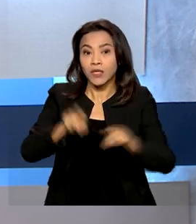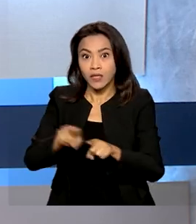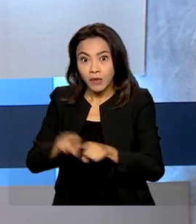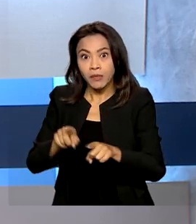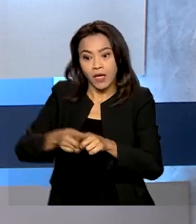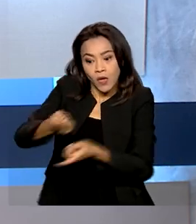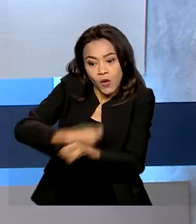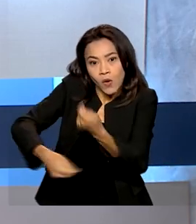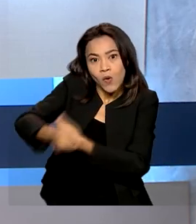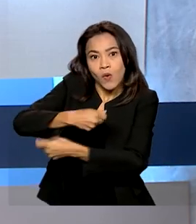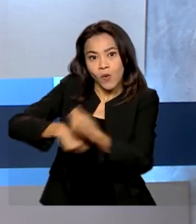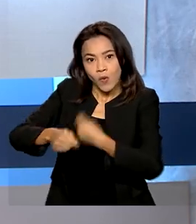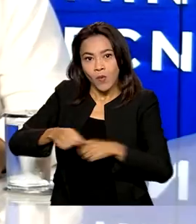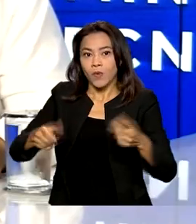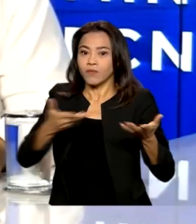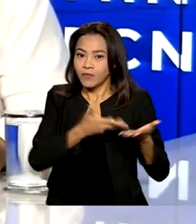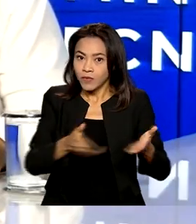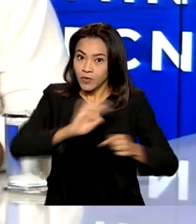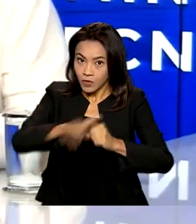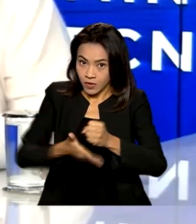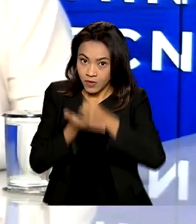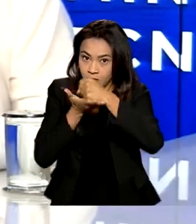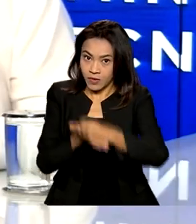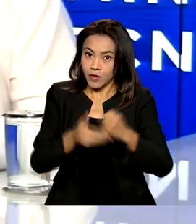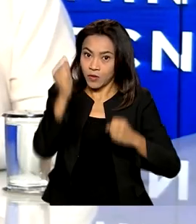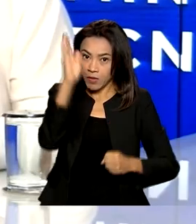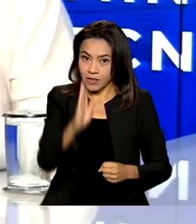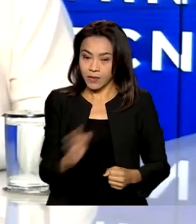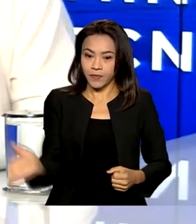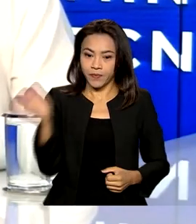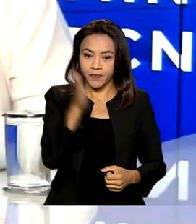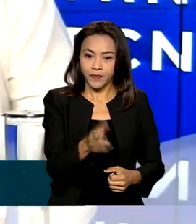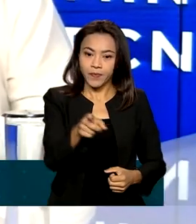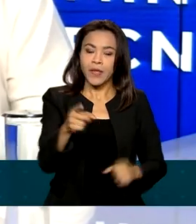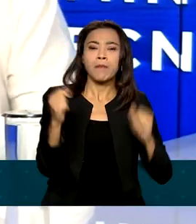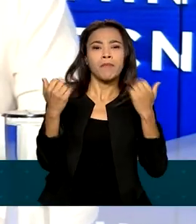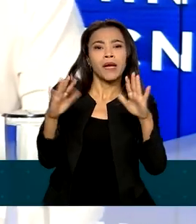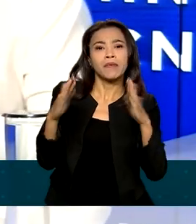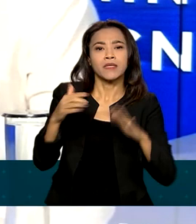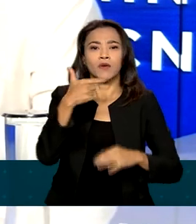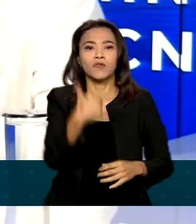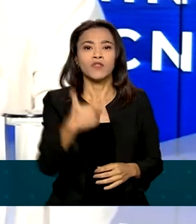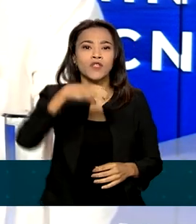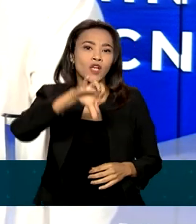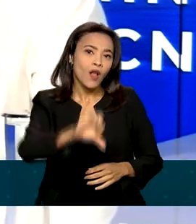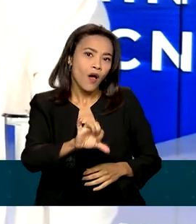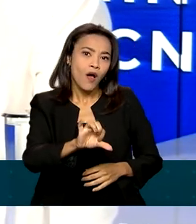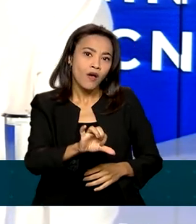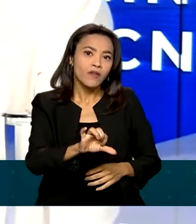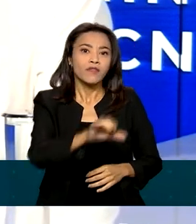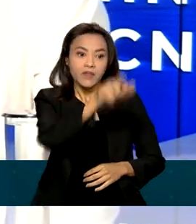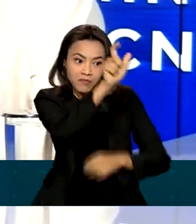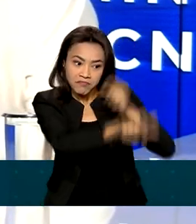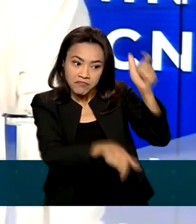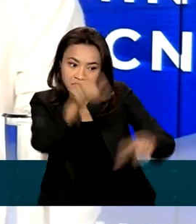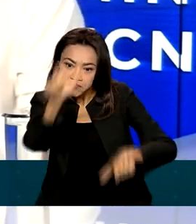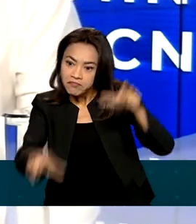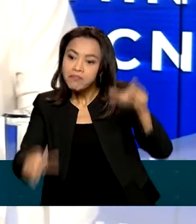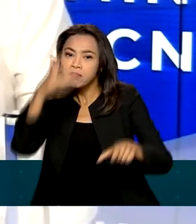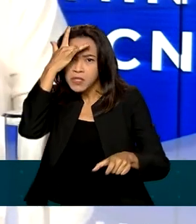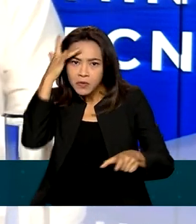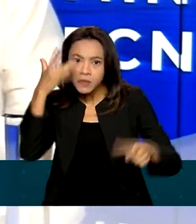do tema no Brasil. Parabenizar os 29 candidatos, todos eles são vencedores.